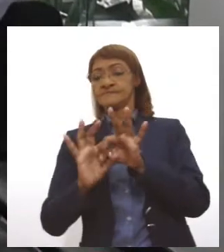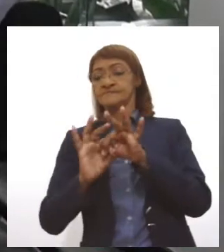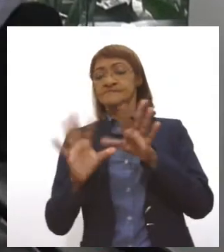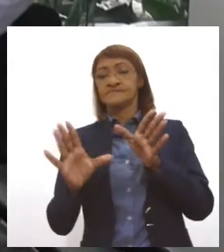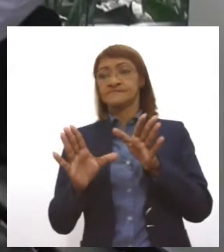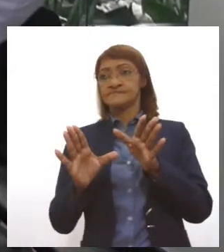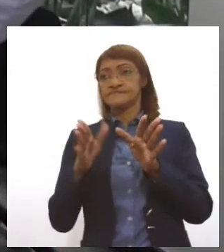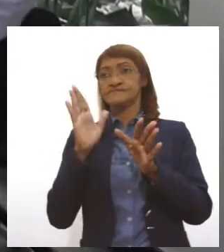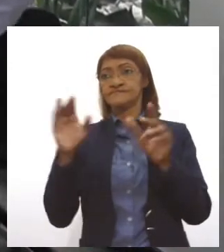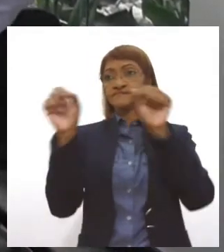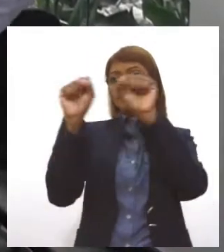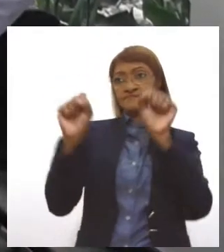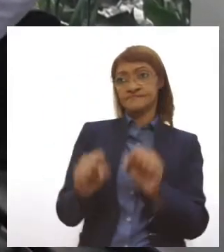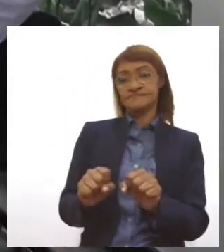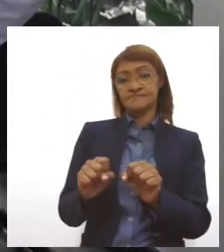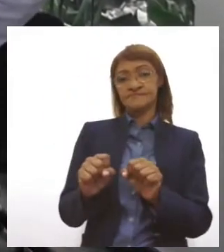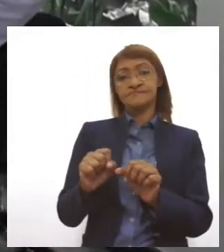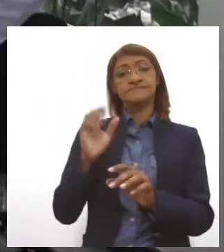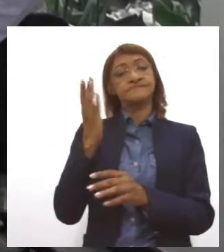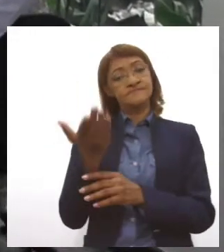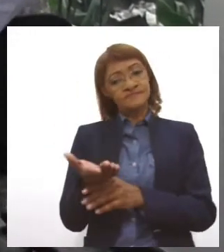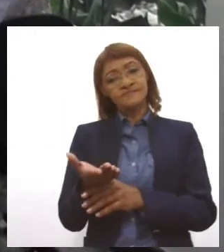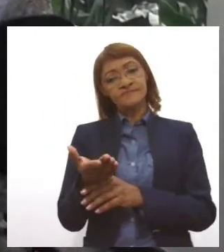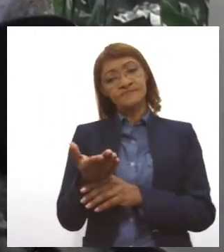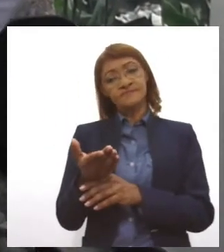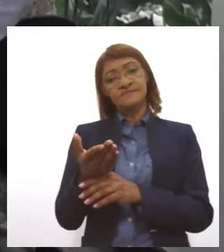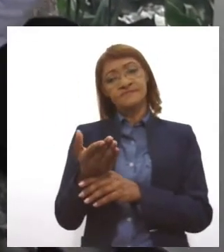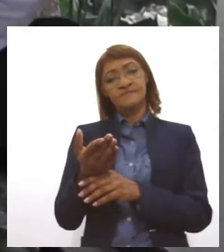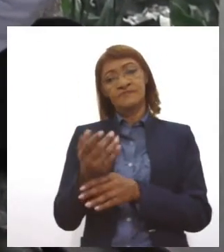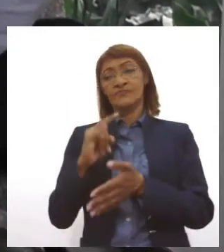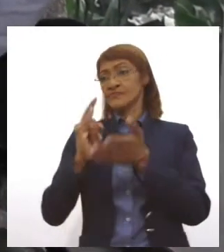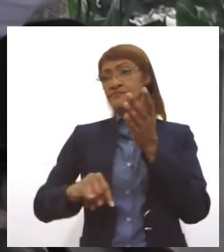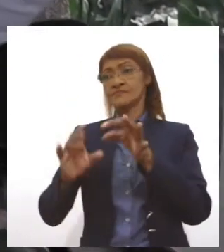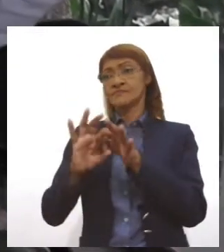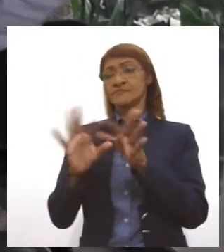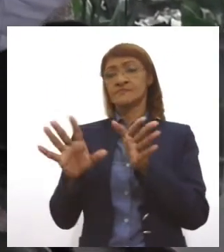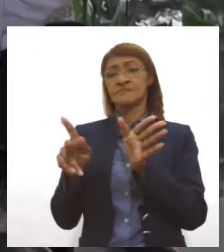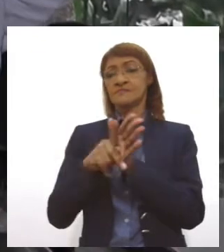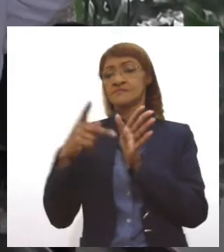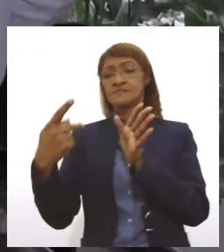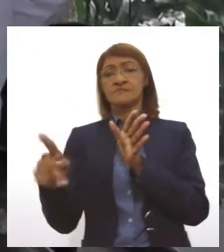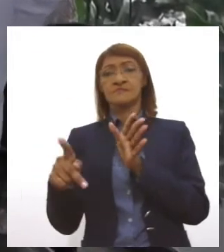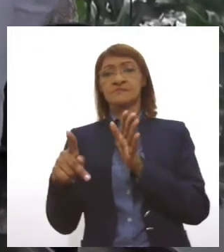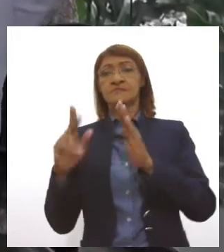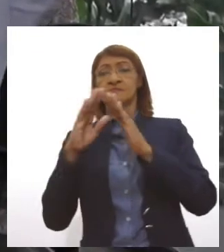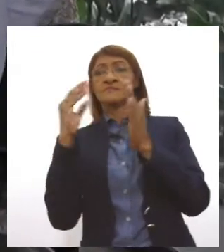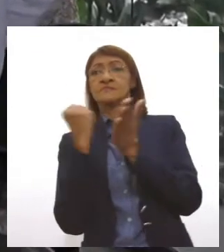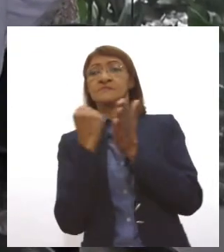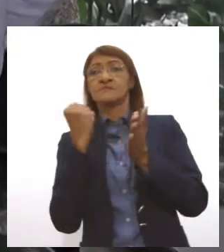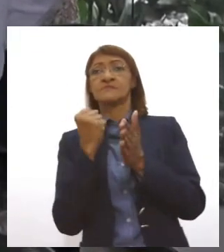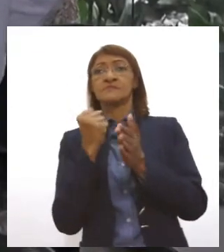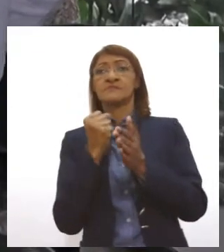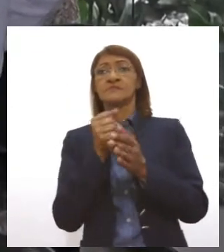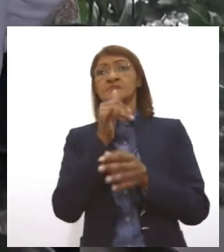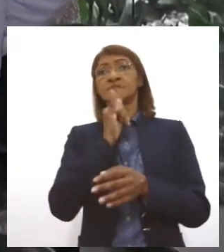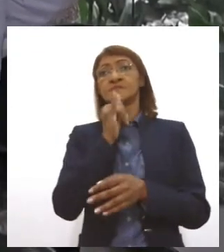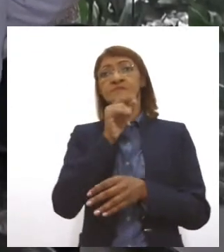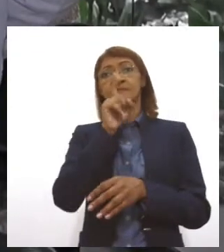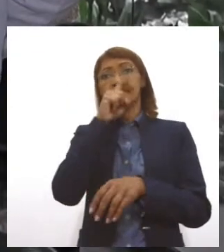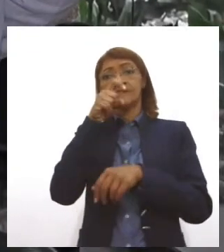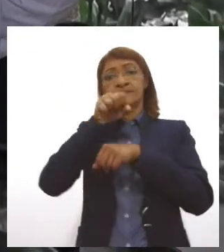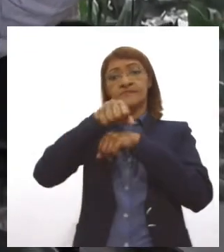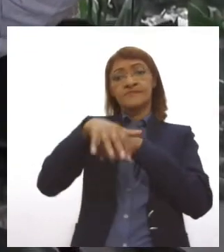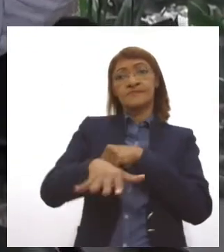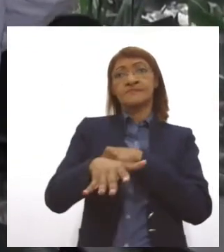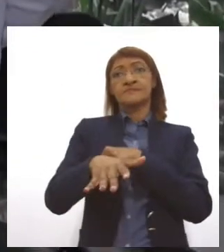plataforma do anotariado e esse documento vai ficar disponível na plataforma. Um cartório lá em Canidéia de São Francisco, por exemplo, vai imprimir